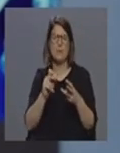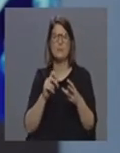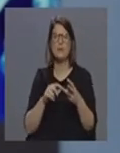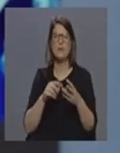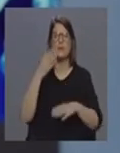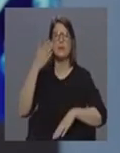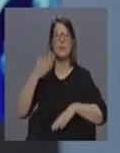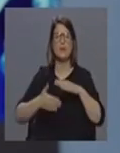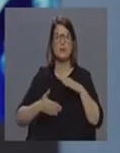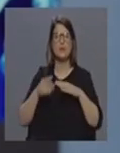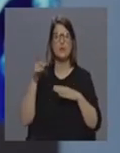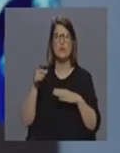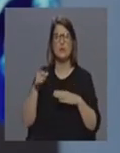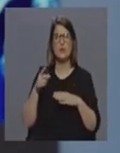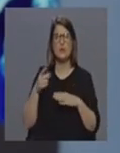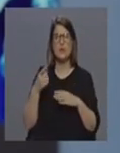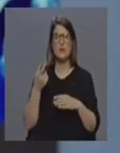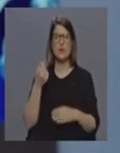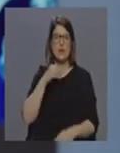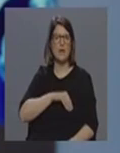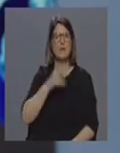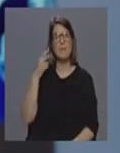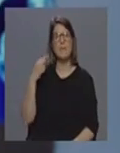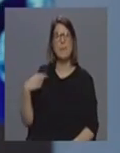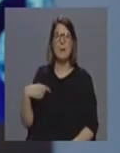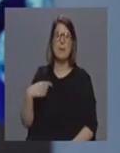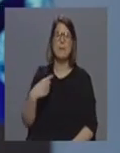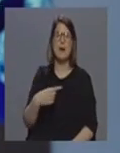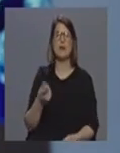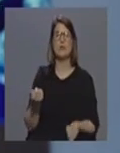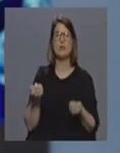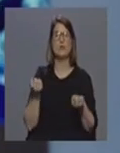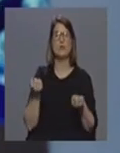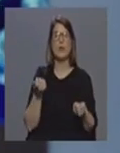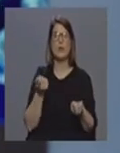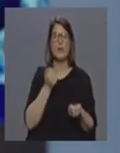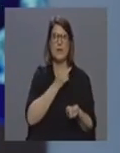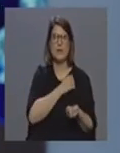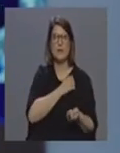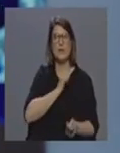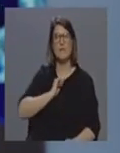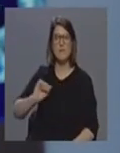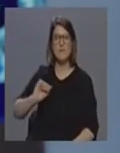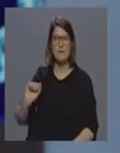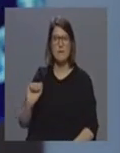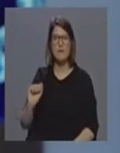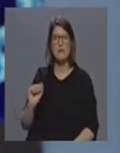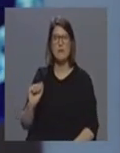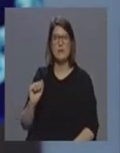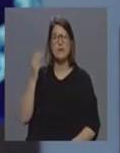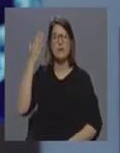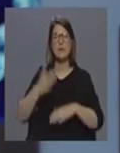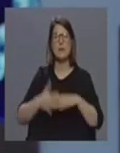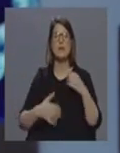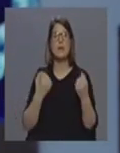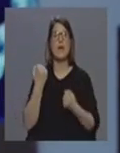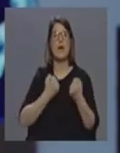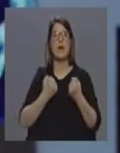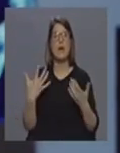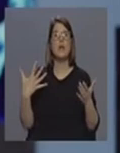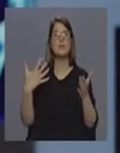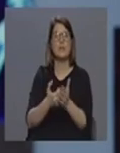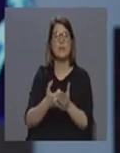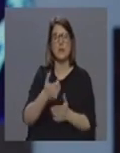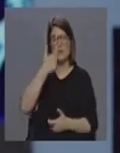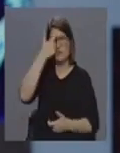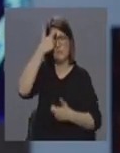estão também com o dinheiro que ganham do dia a dia fazer a sua gestão de casa a sua gestão doméstica tem um acidente de carro não é não estava a